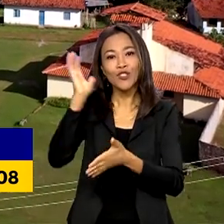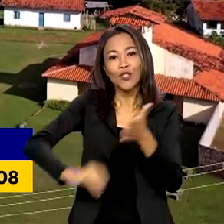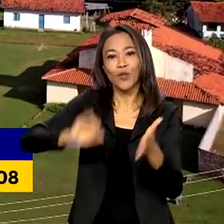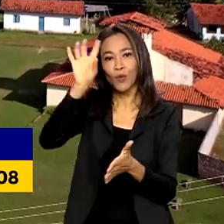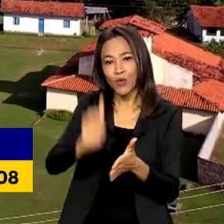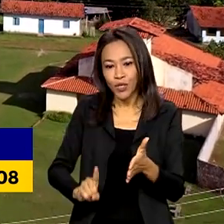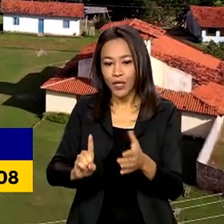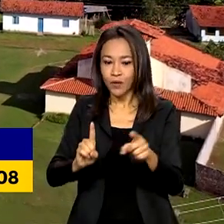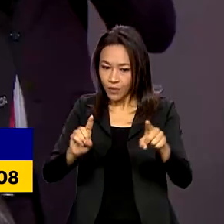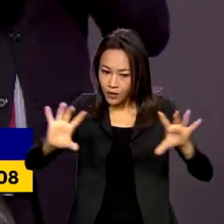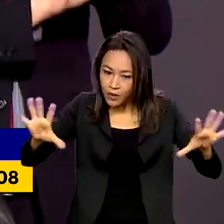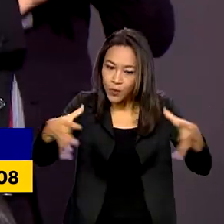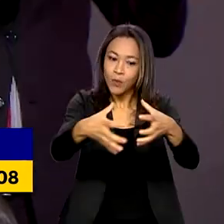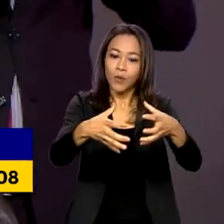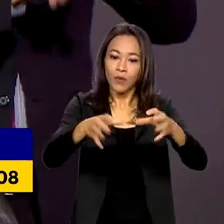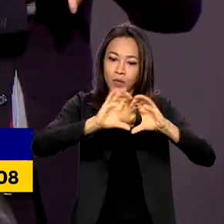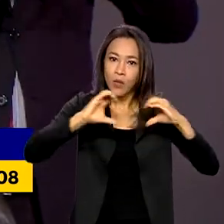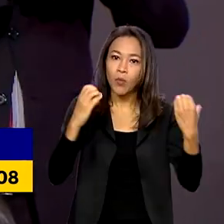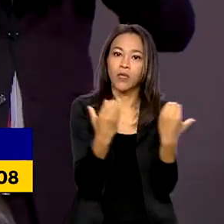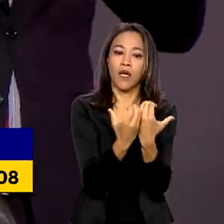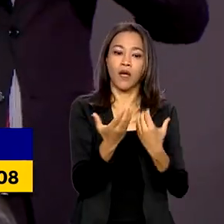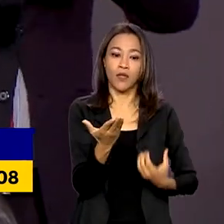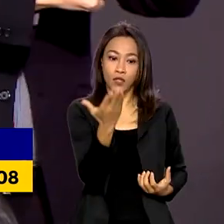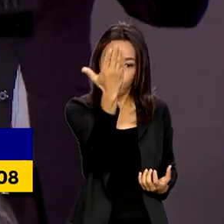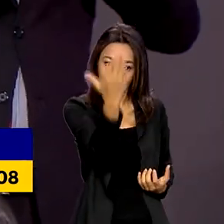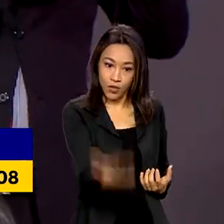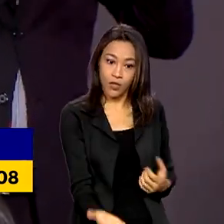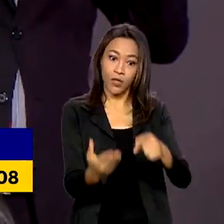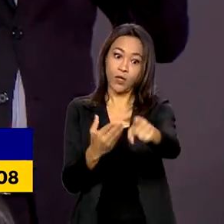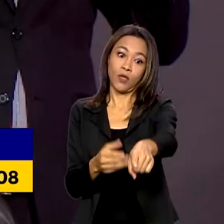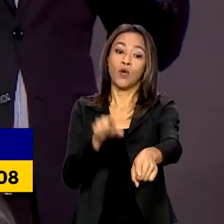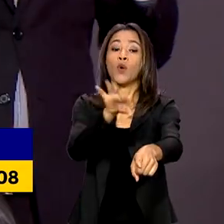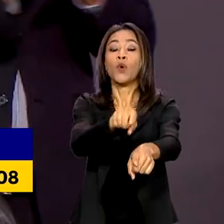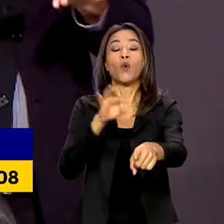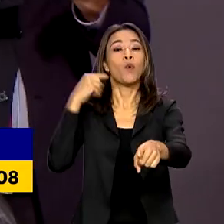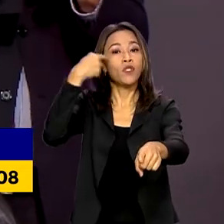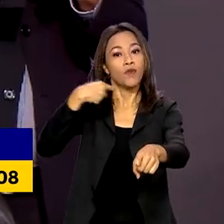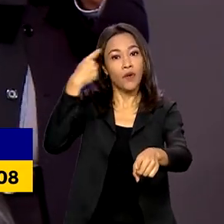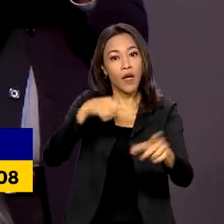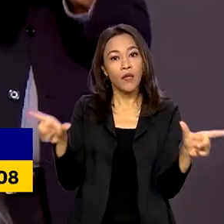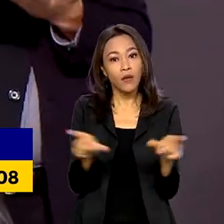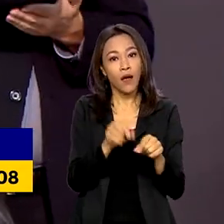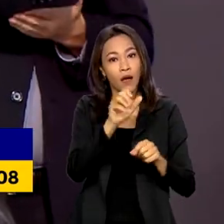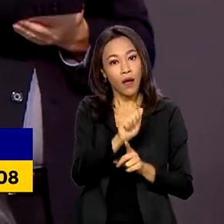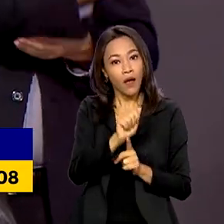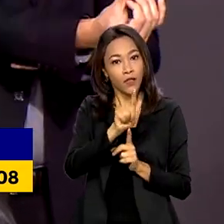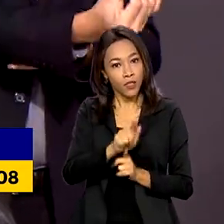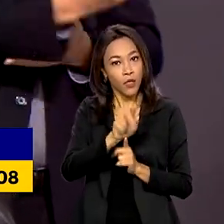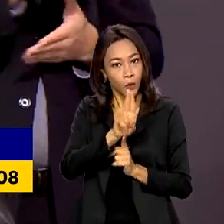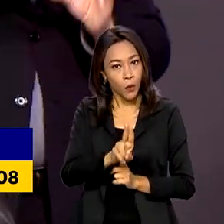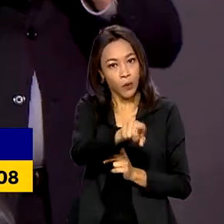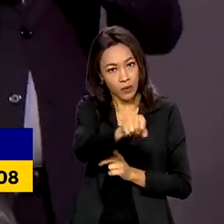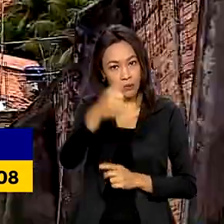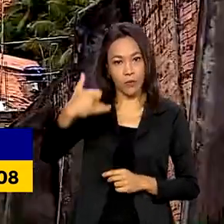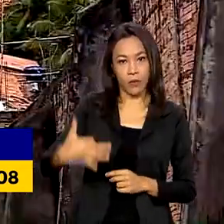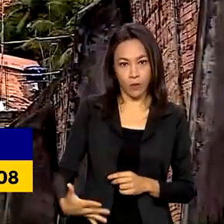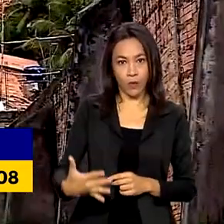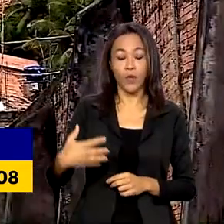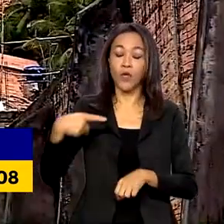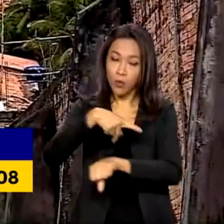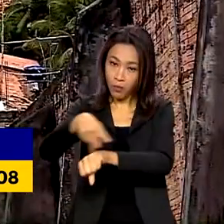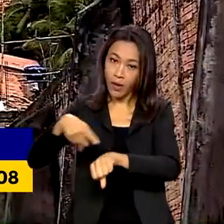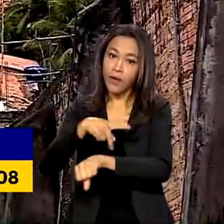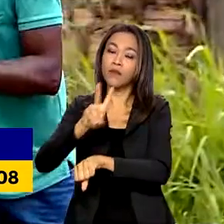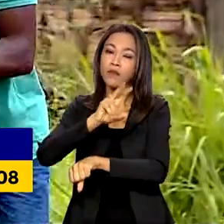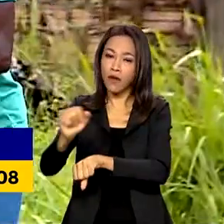comunidades de Alcântara. O advogado-geral da União, Jorge Messias, disse que o Estado brasileiro irá